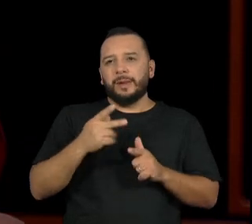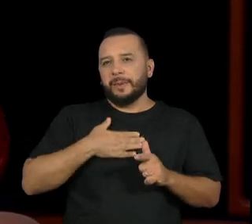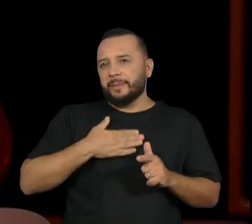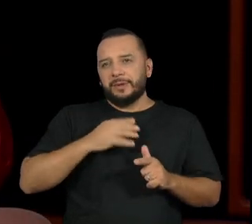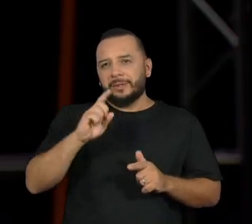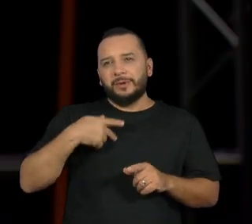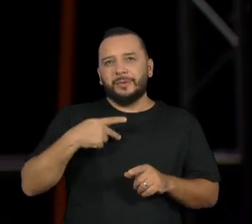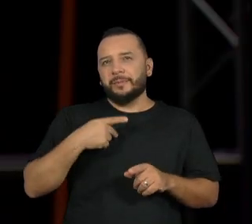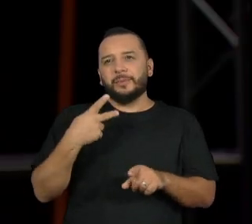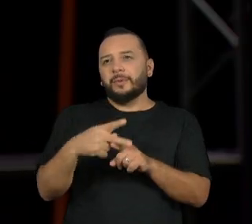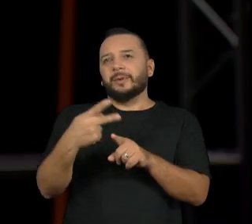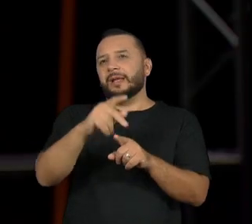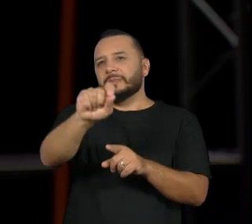Peguei de vista ainda, Você me pega, de algum jeito.